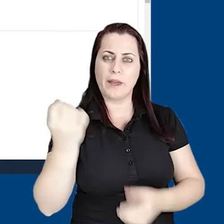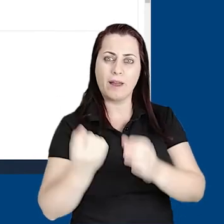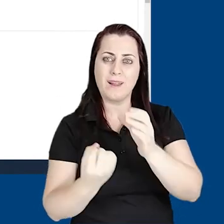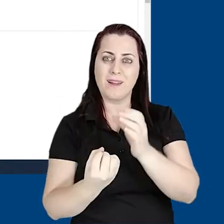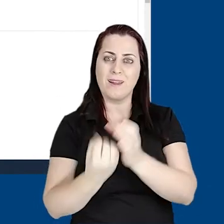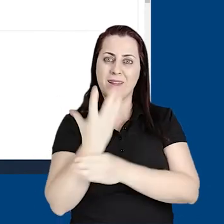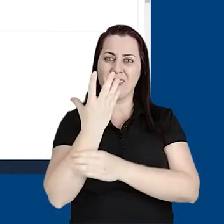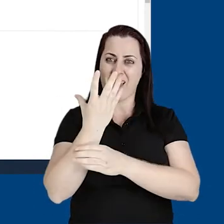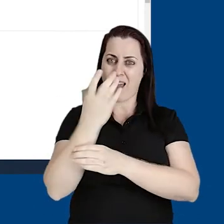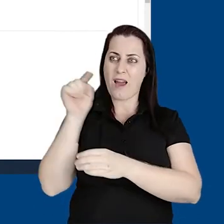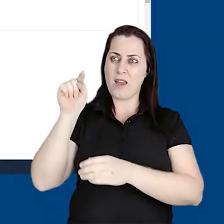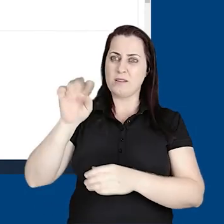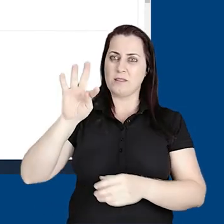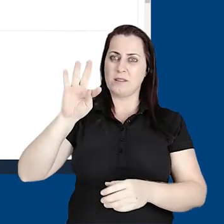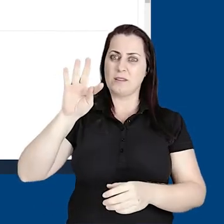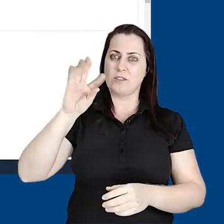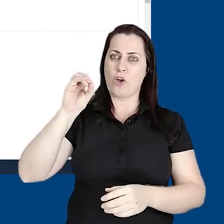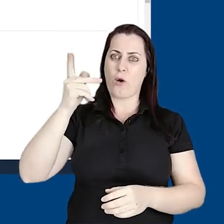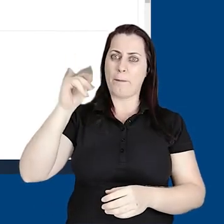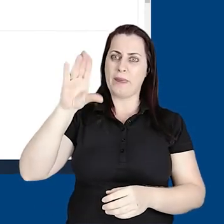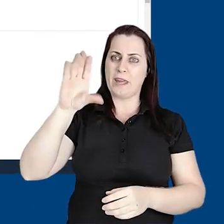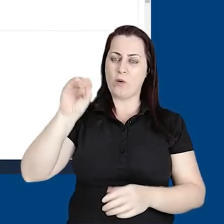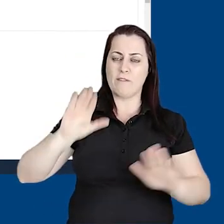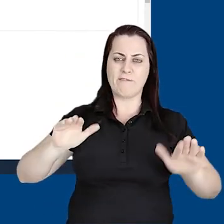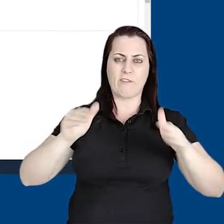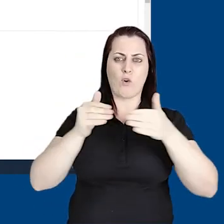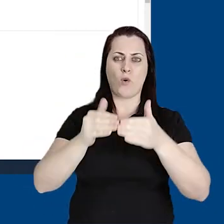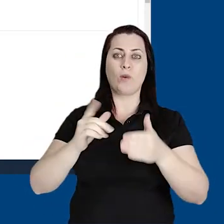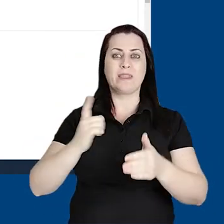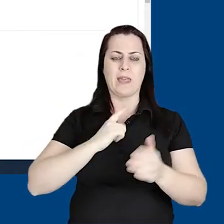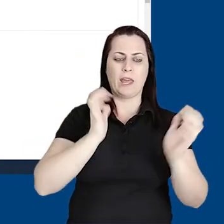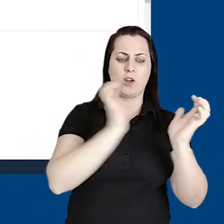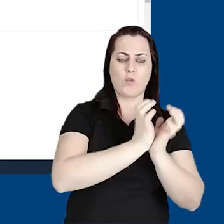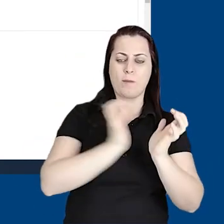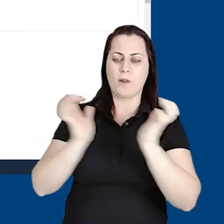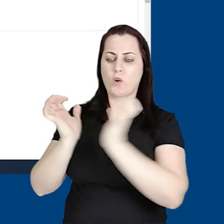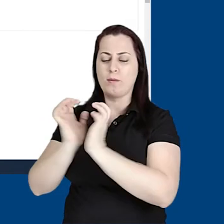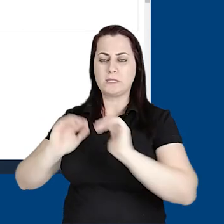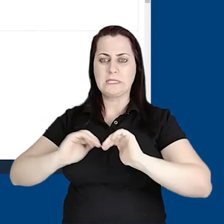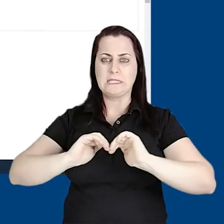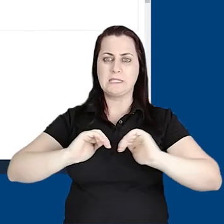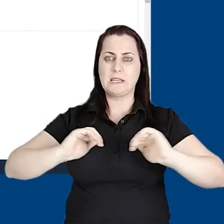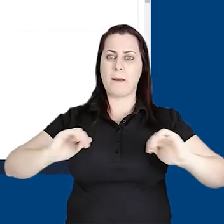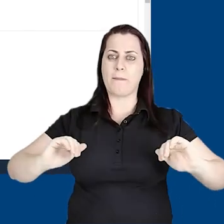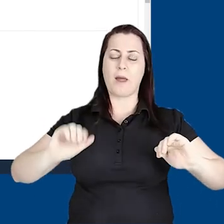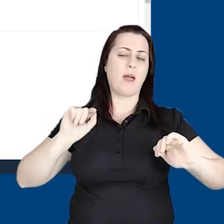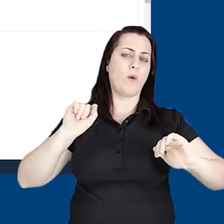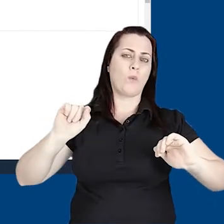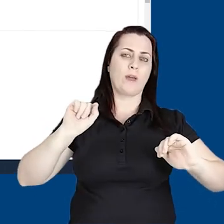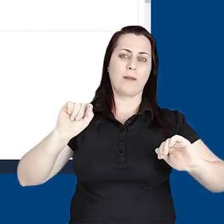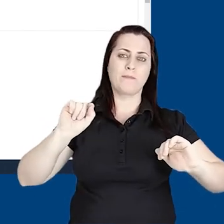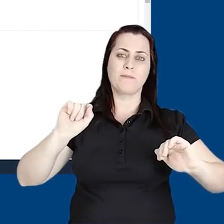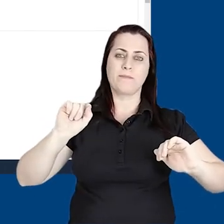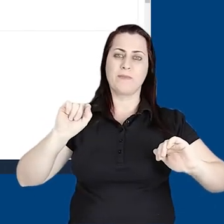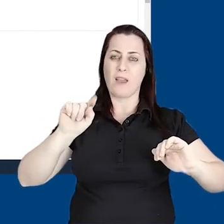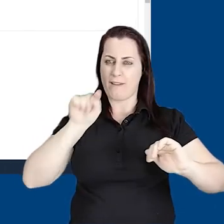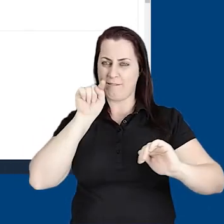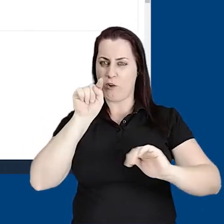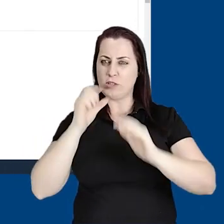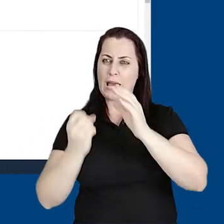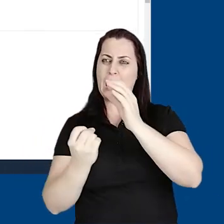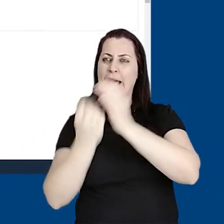importante sobre a criação de tópicos em fóruns que possuem grupos separados,